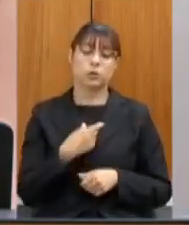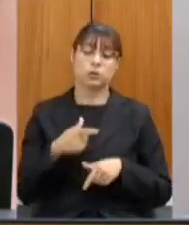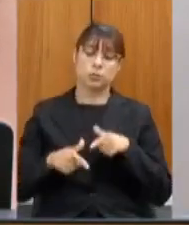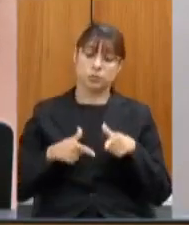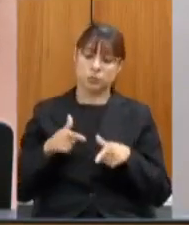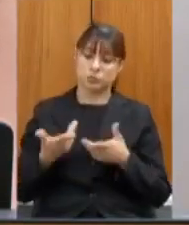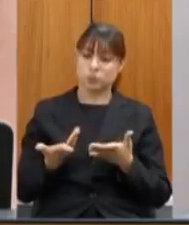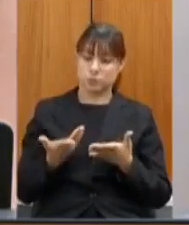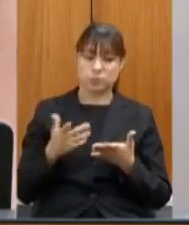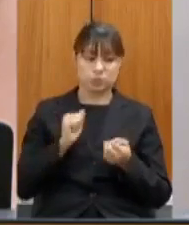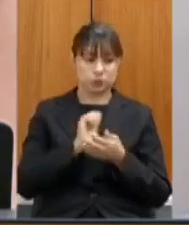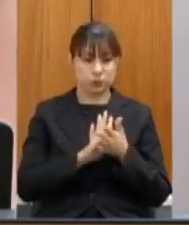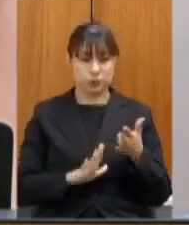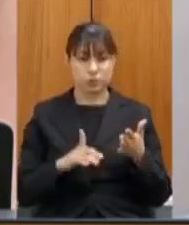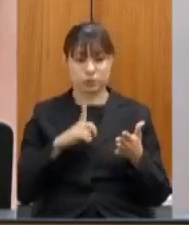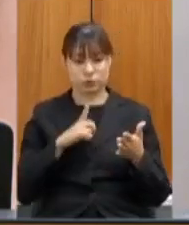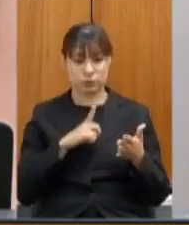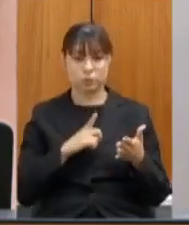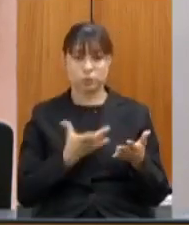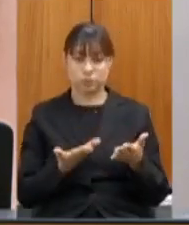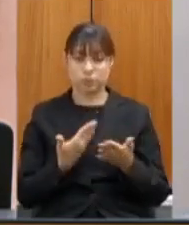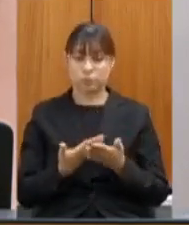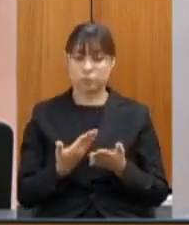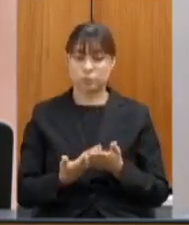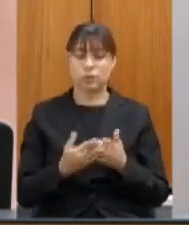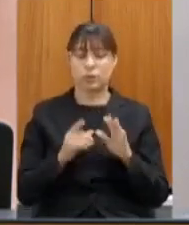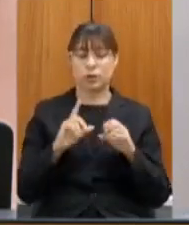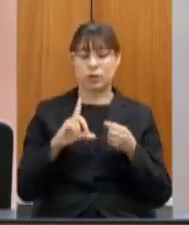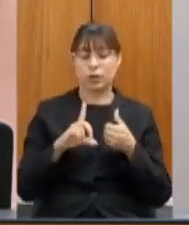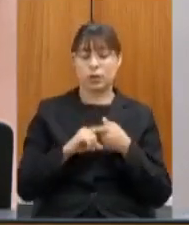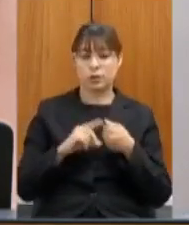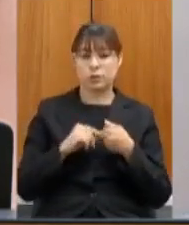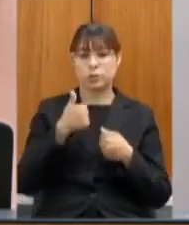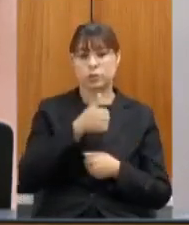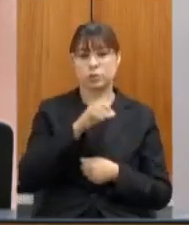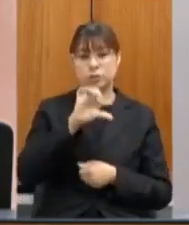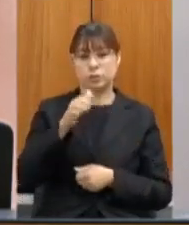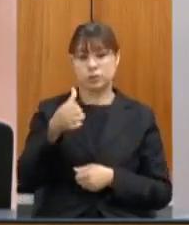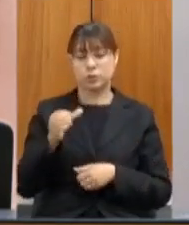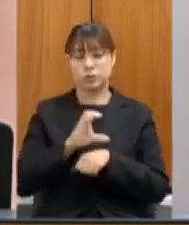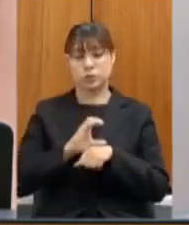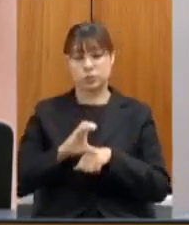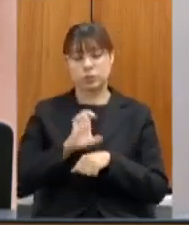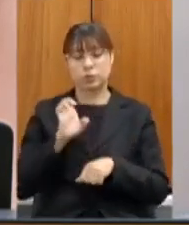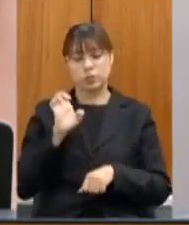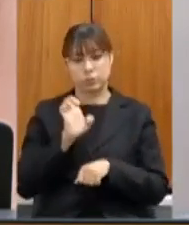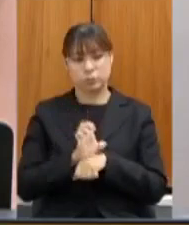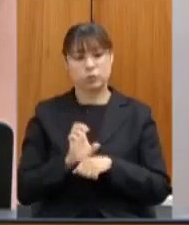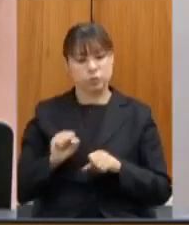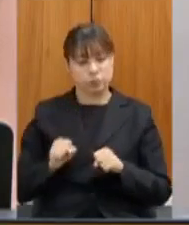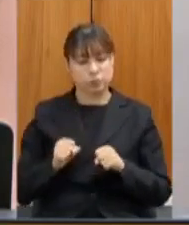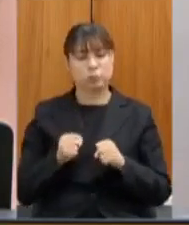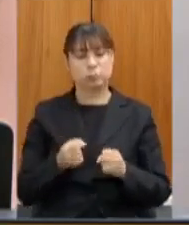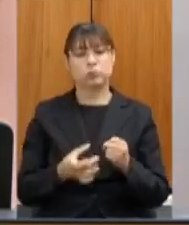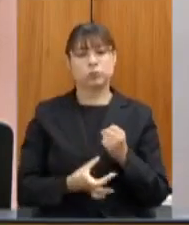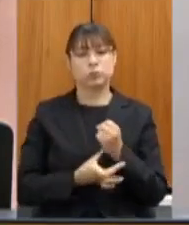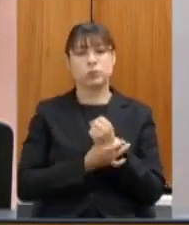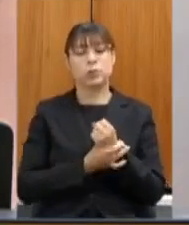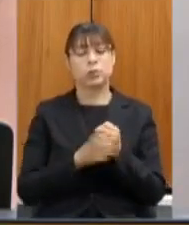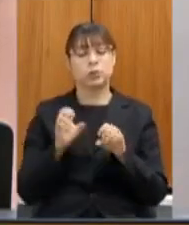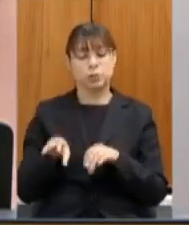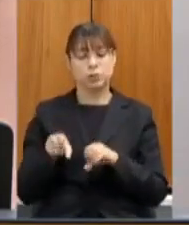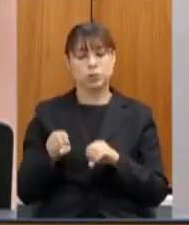que estão sendo ofertadas segundo o artigo 196 da Constituição Estadual que garante que o ensino será